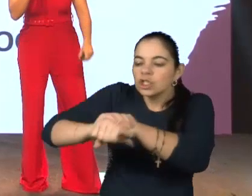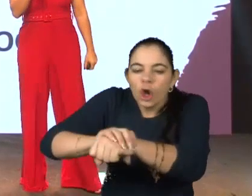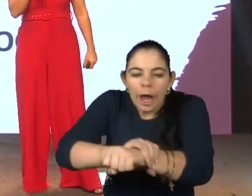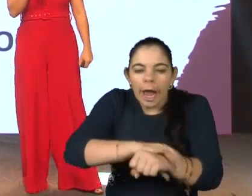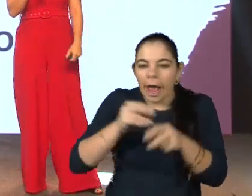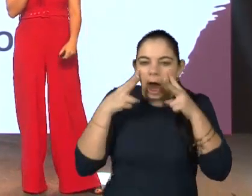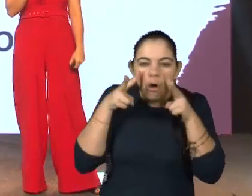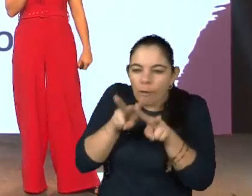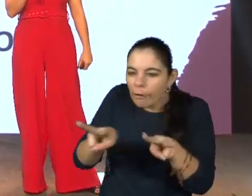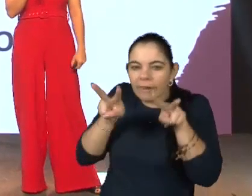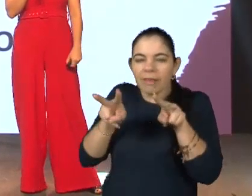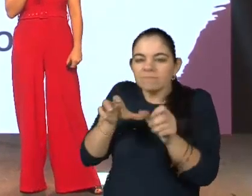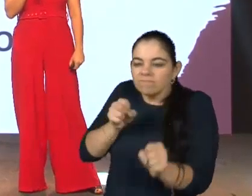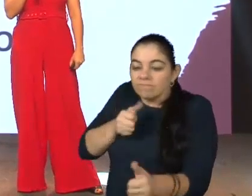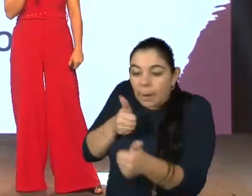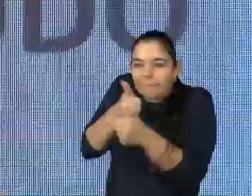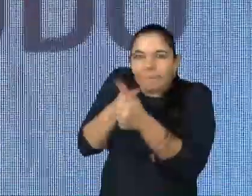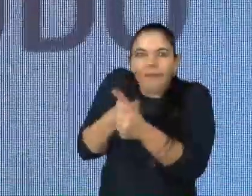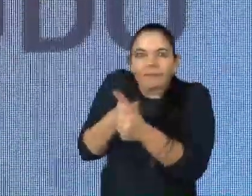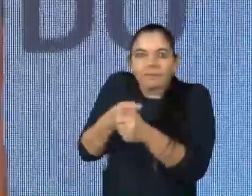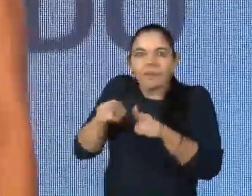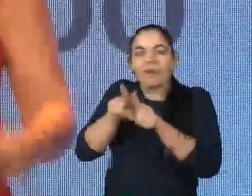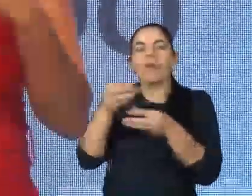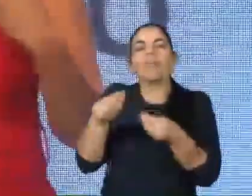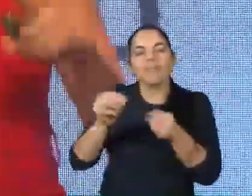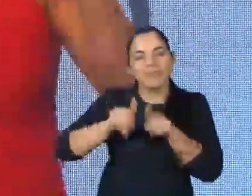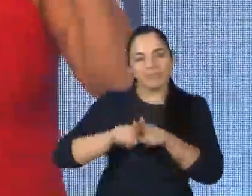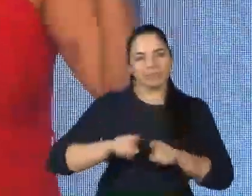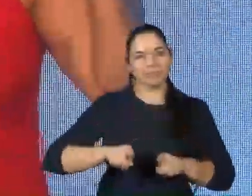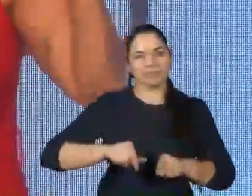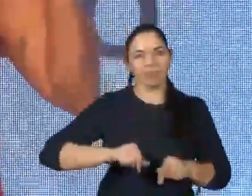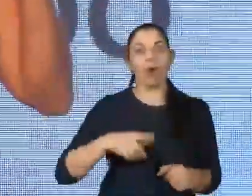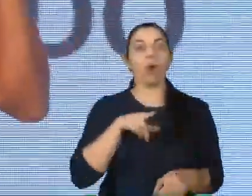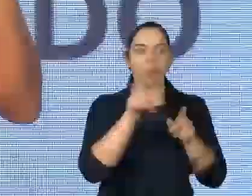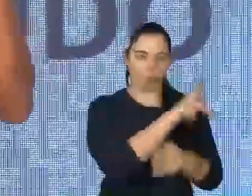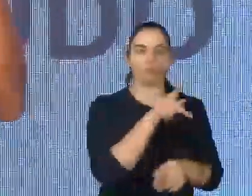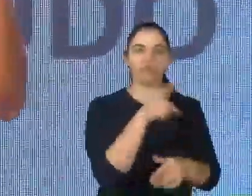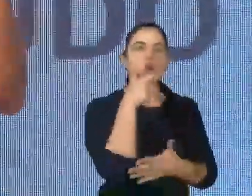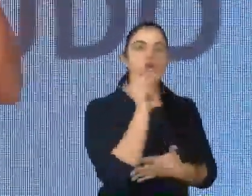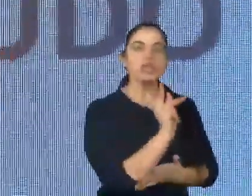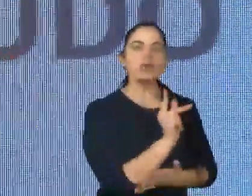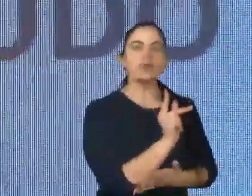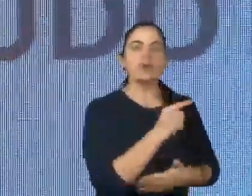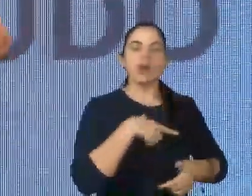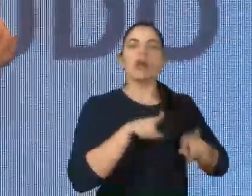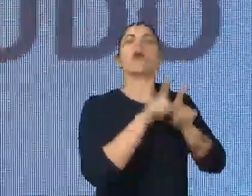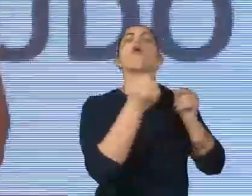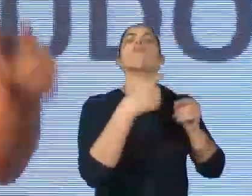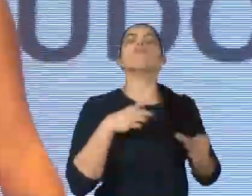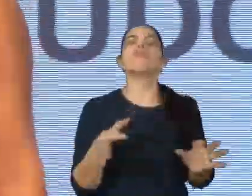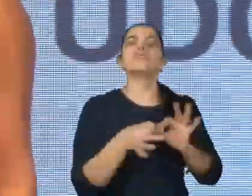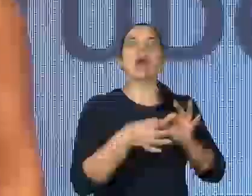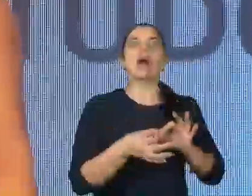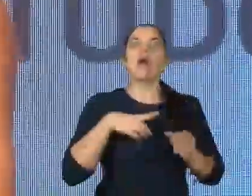olhar. Como é que nós íamos fazer isso, ultrapassando as telas? O professor conseguiu. E aí, eu vou fazer esse link com